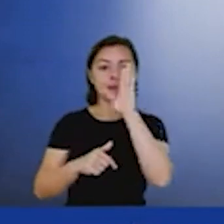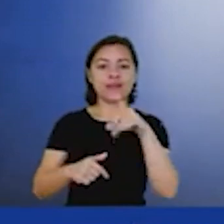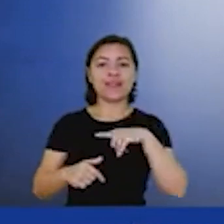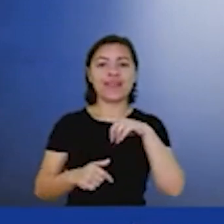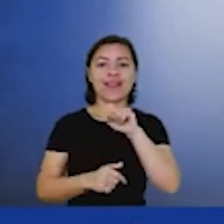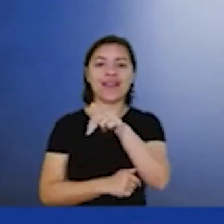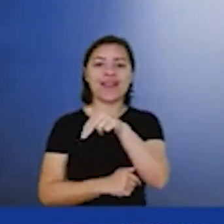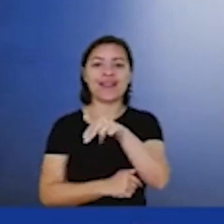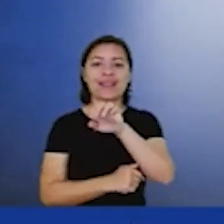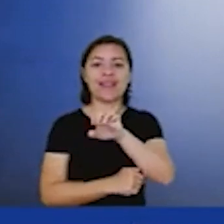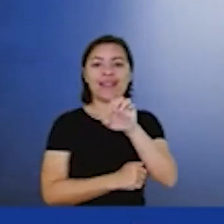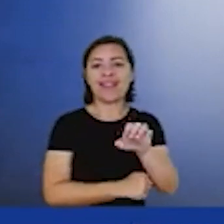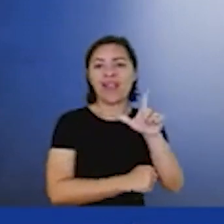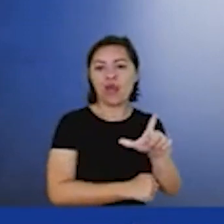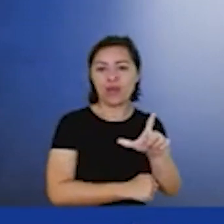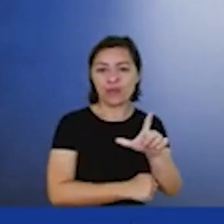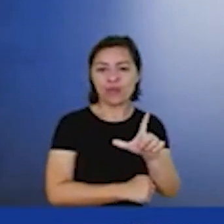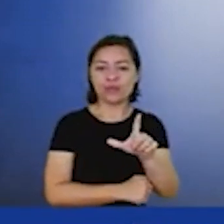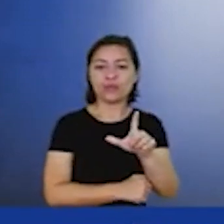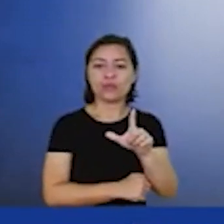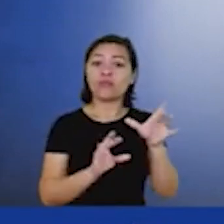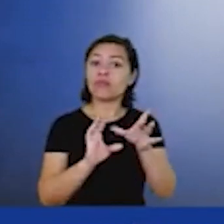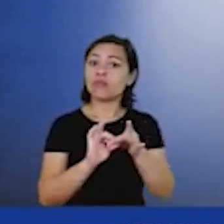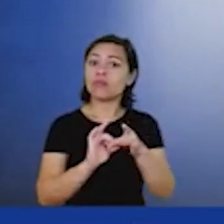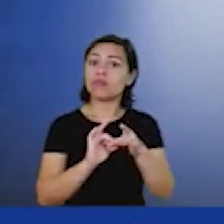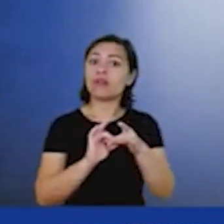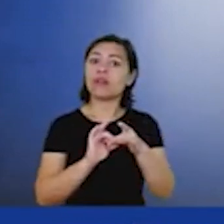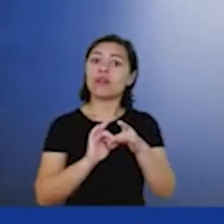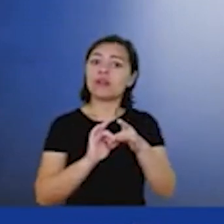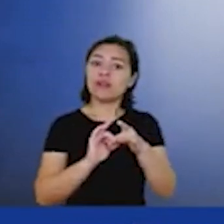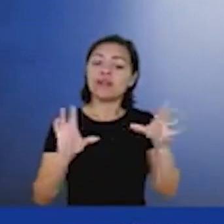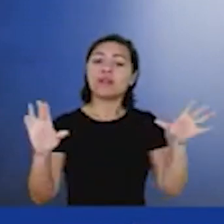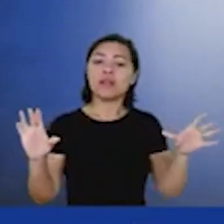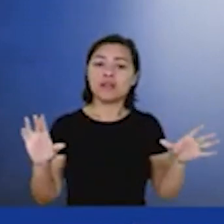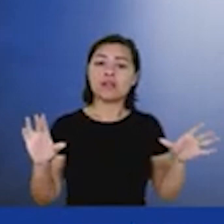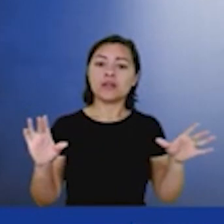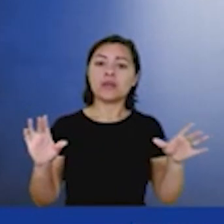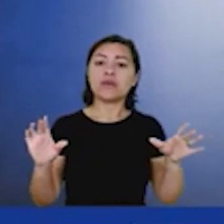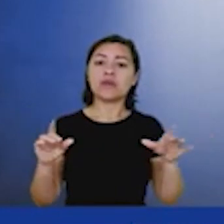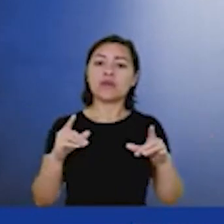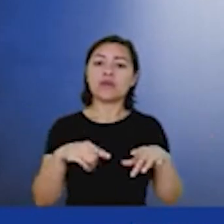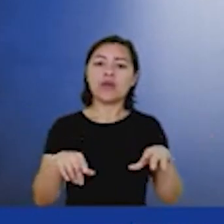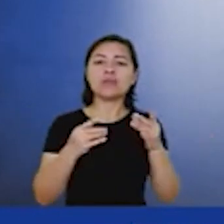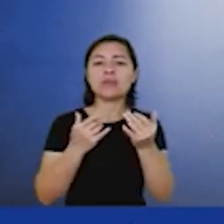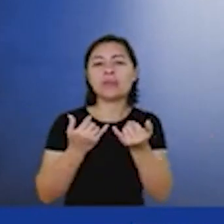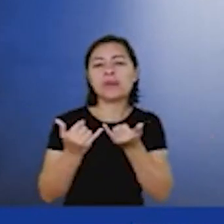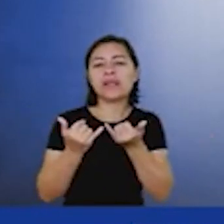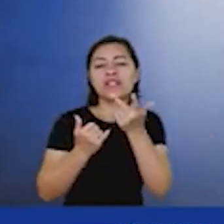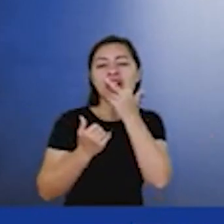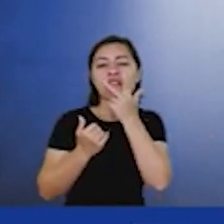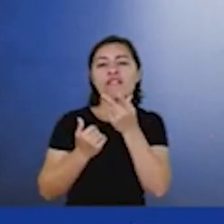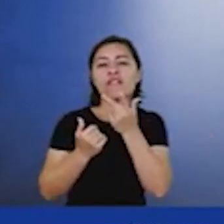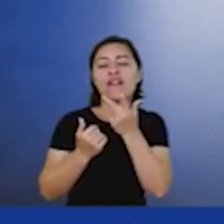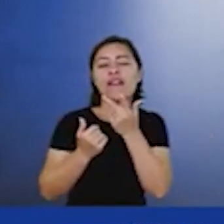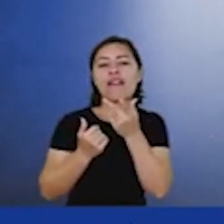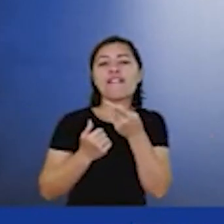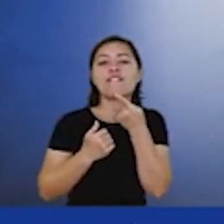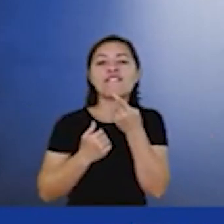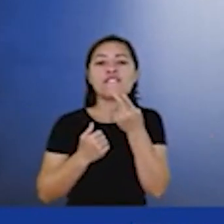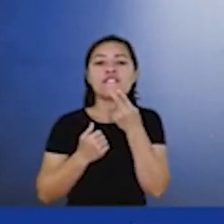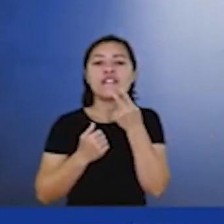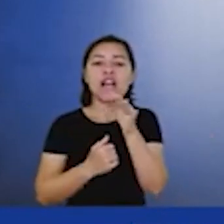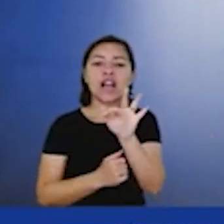permitiu a introdução de fontes ditas alternativas mas as fontes renováveis